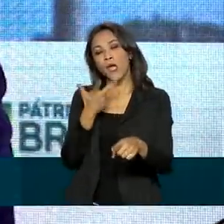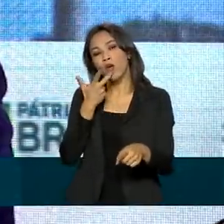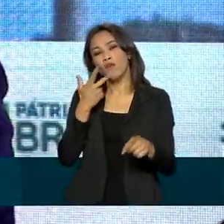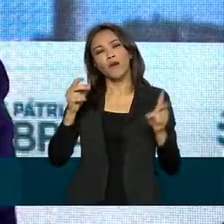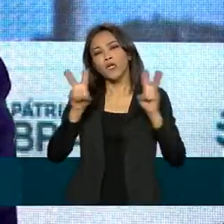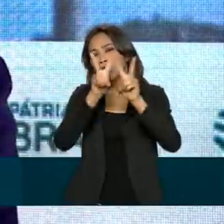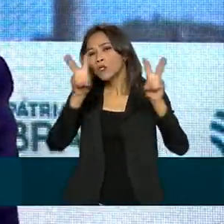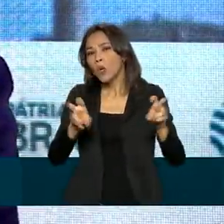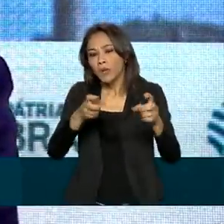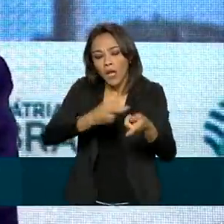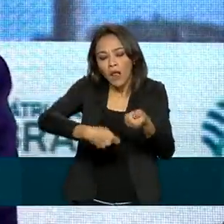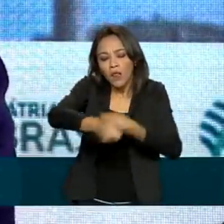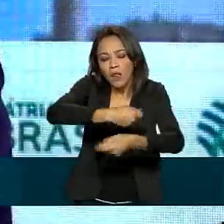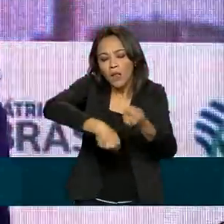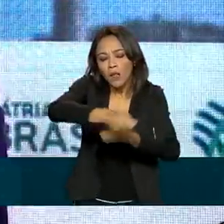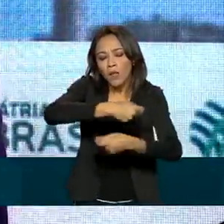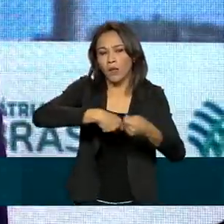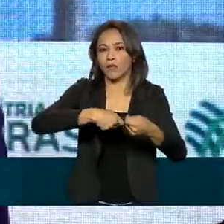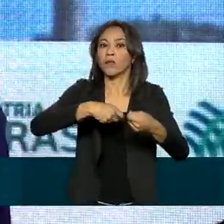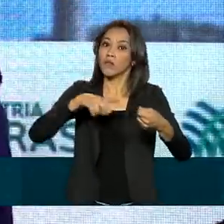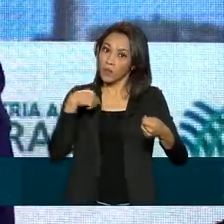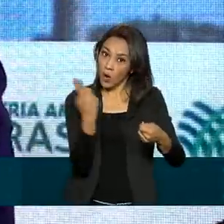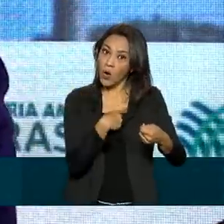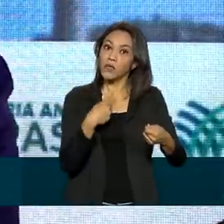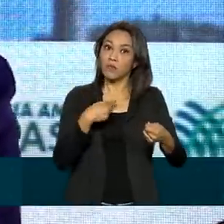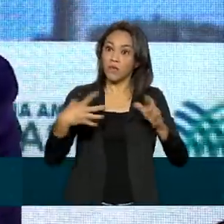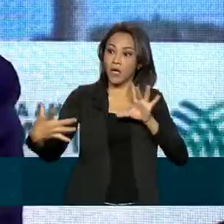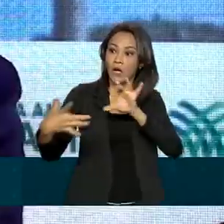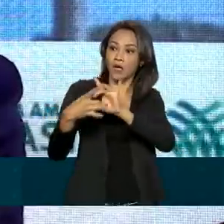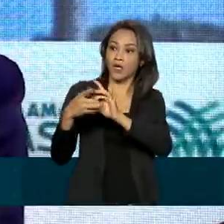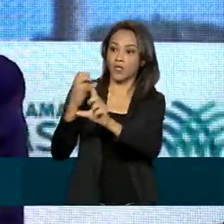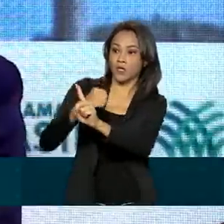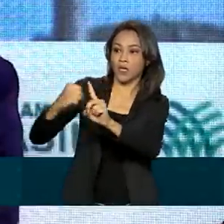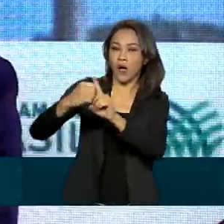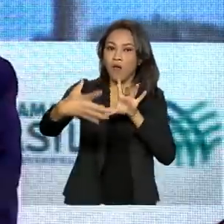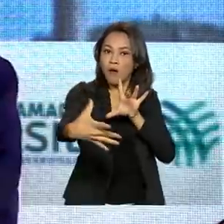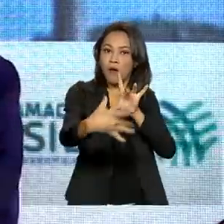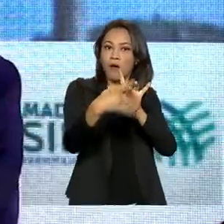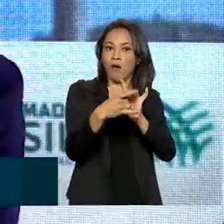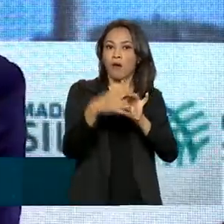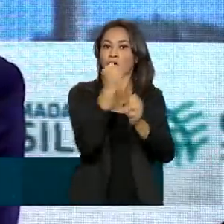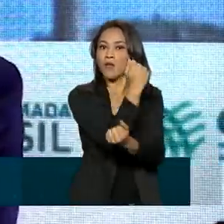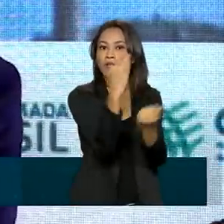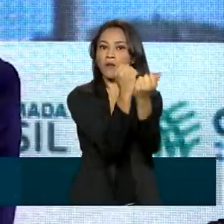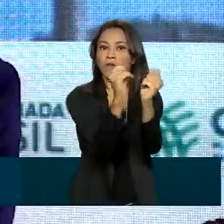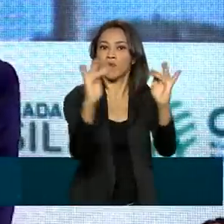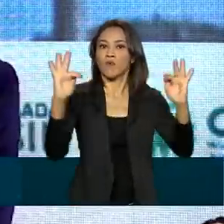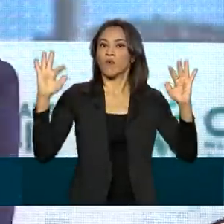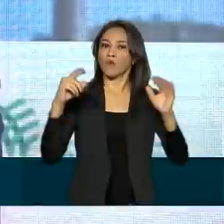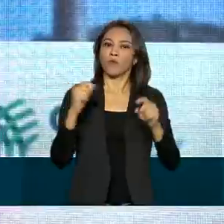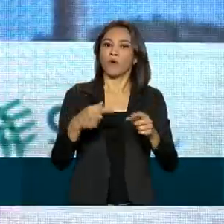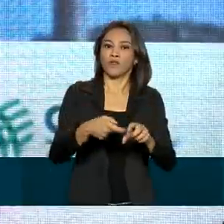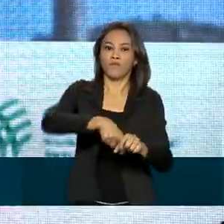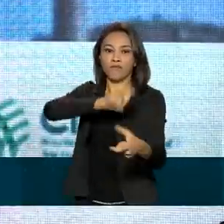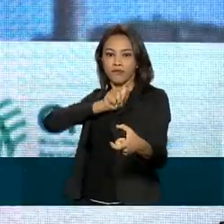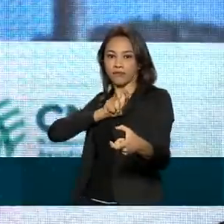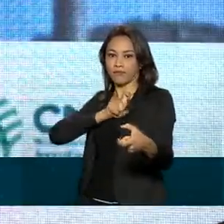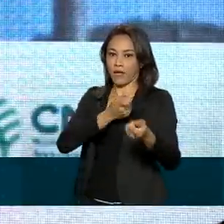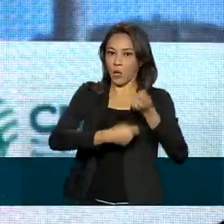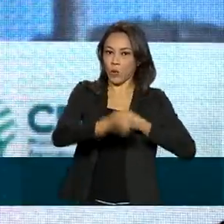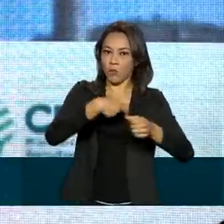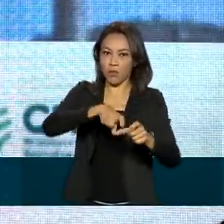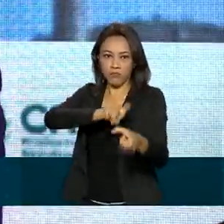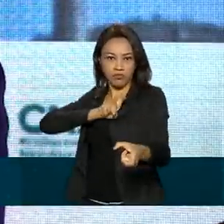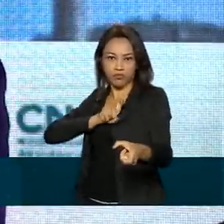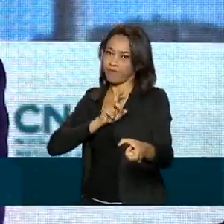na atualidade, a gente tem que considerar o aspecto social e o aspecto ambiental junto com o econômico. Não tem mais como segregar. Agora, hoje, um